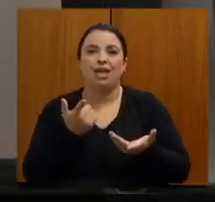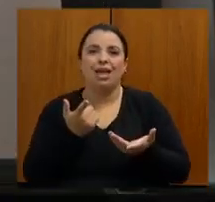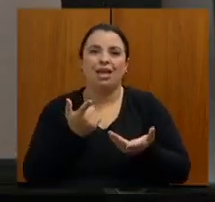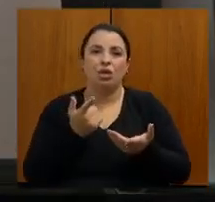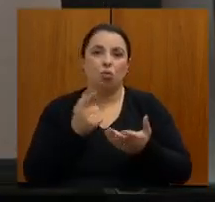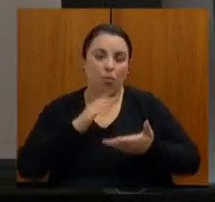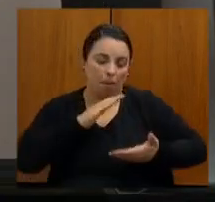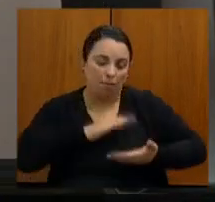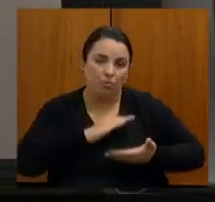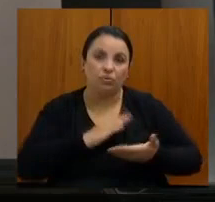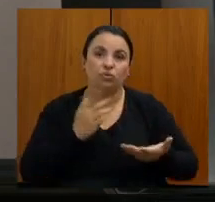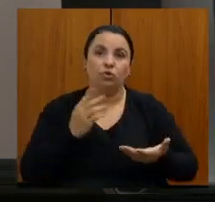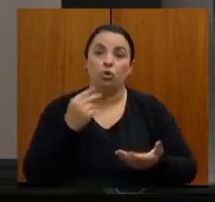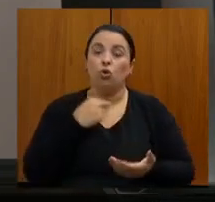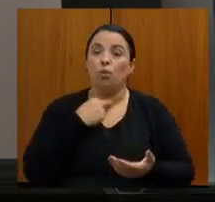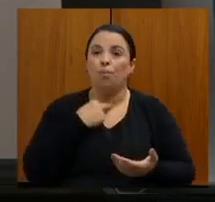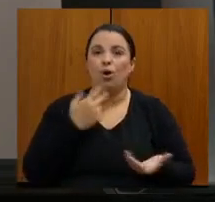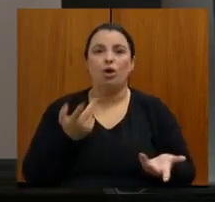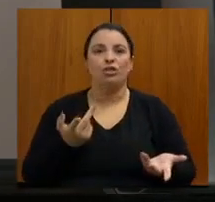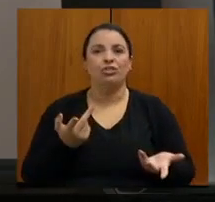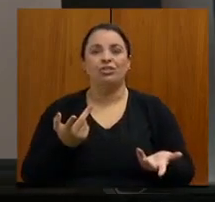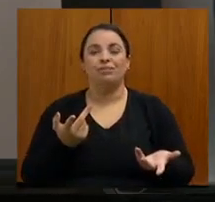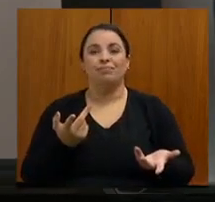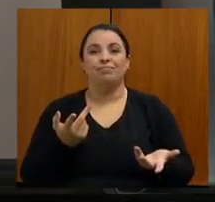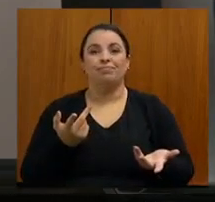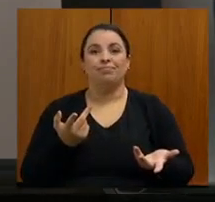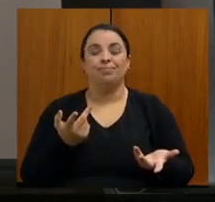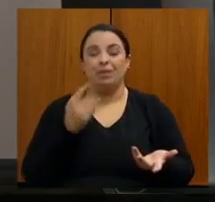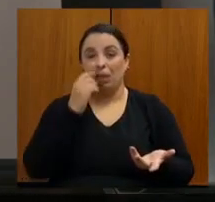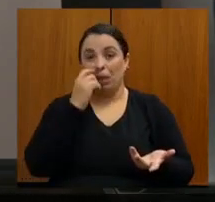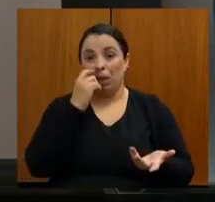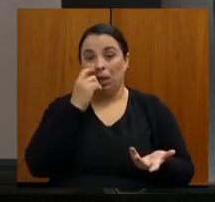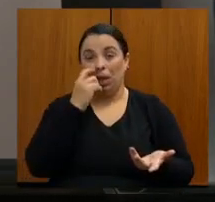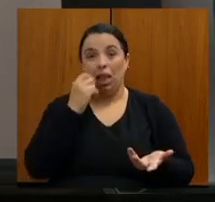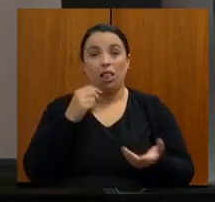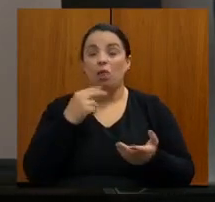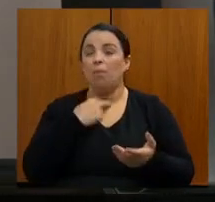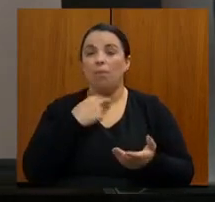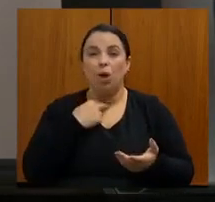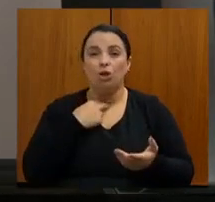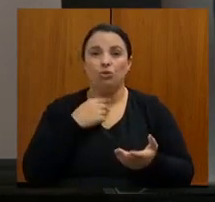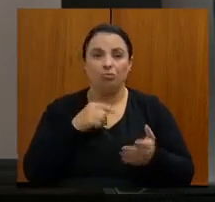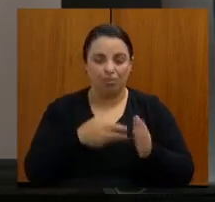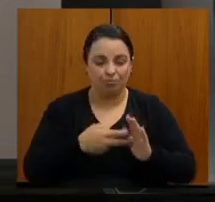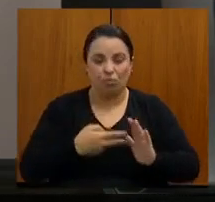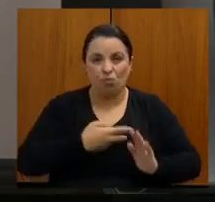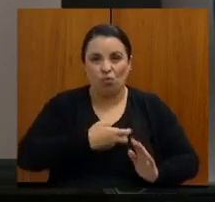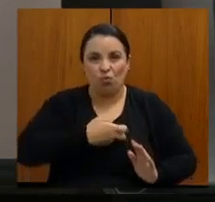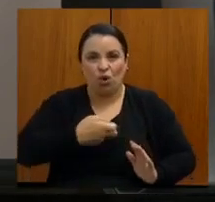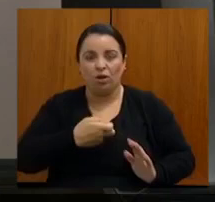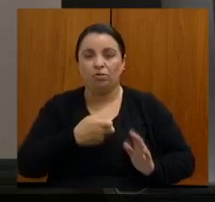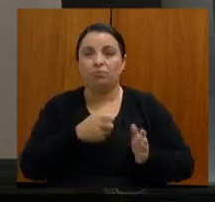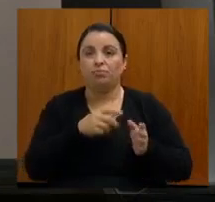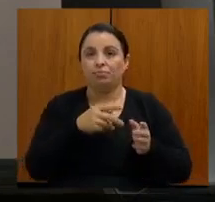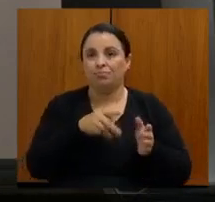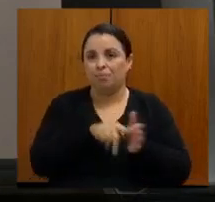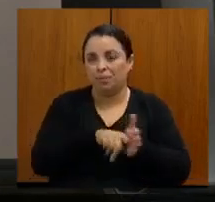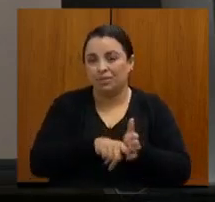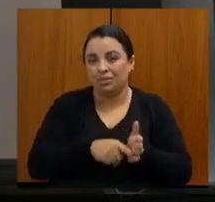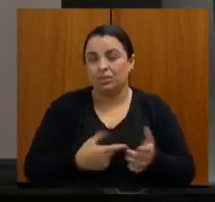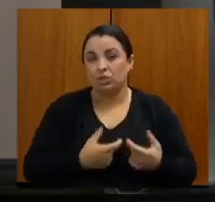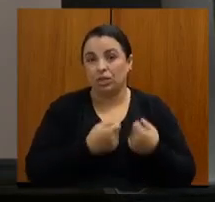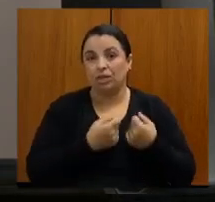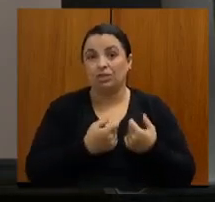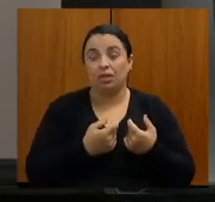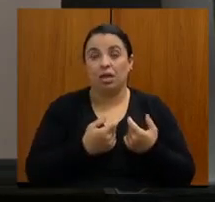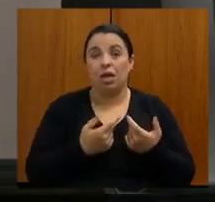a gente vê que é câncer, ela não entra no sistema. Ao passo que uma mulher que faz o exame de rastreamento, dá alterado, ela já